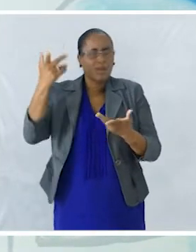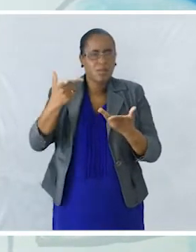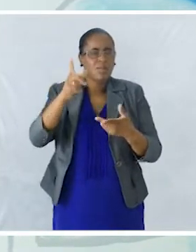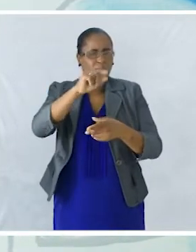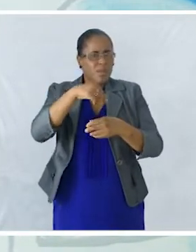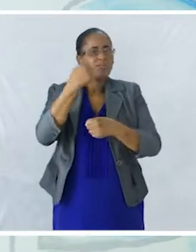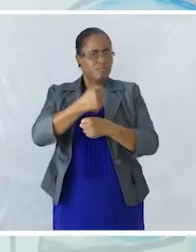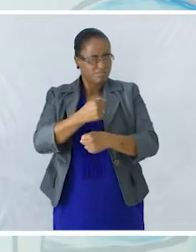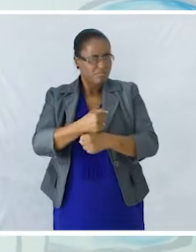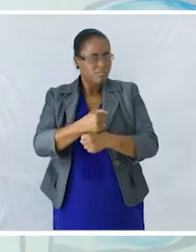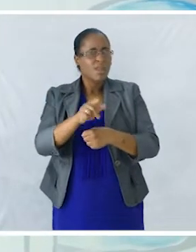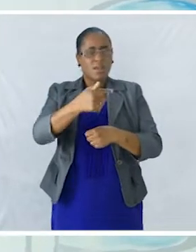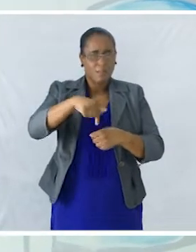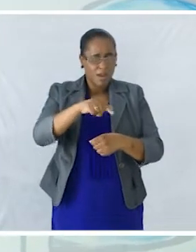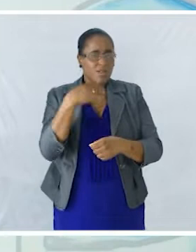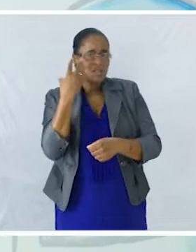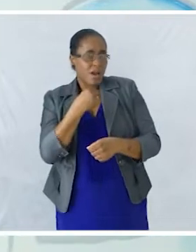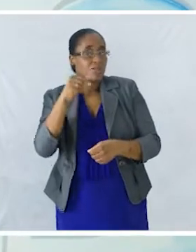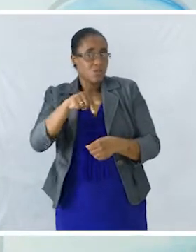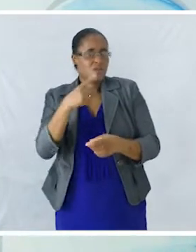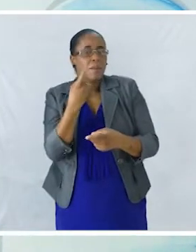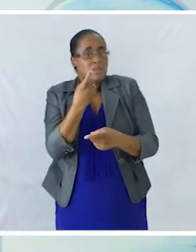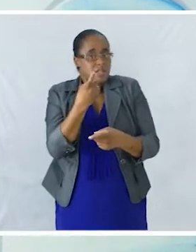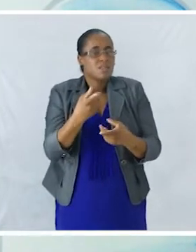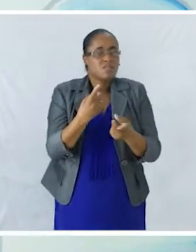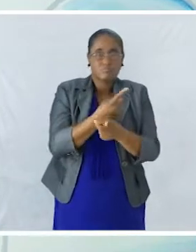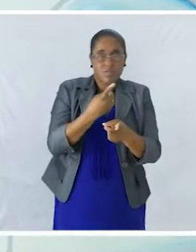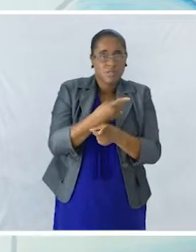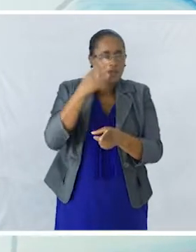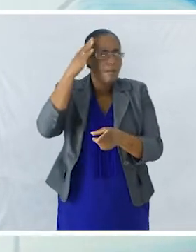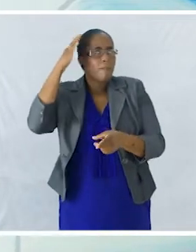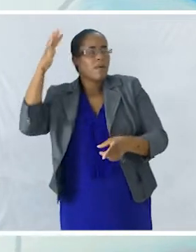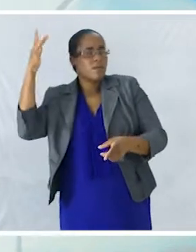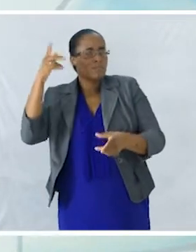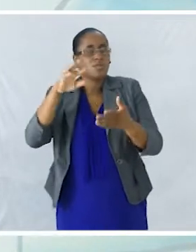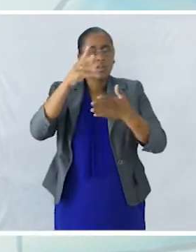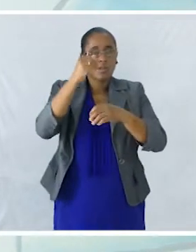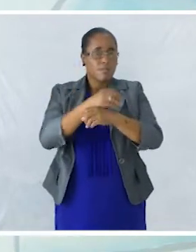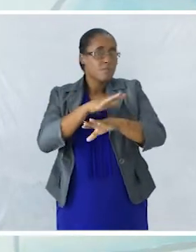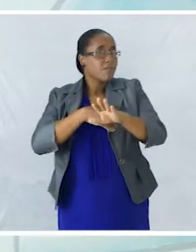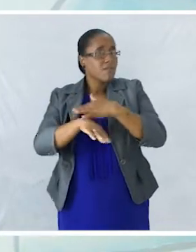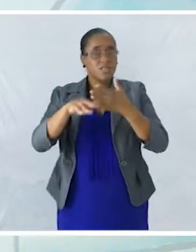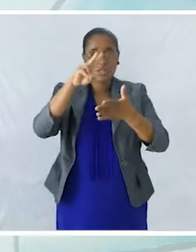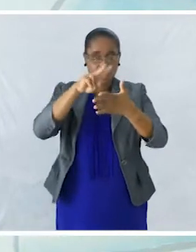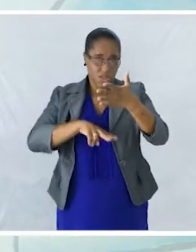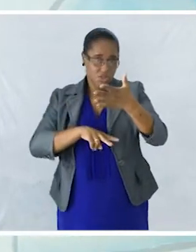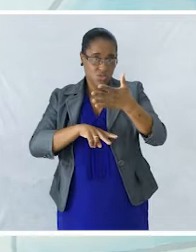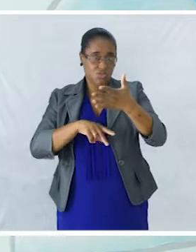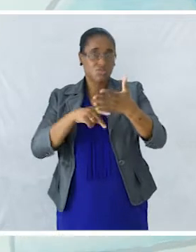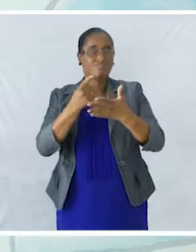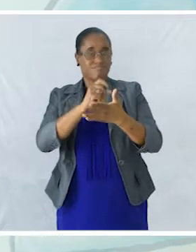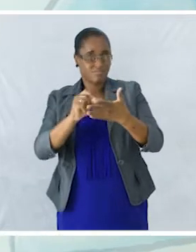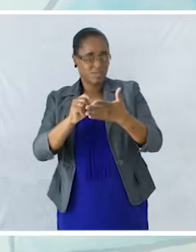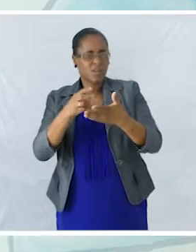hoje Nós vamos precisar de alguma imaginação Produção de texto narrativo História Então vamos precisar de alguma